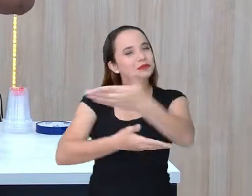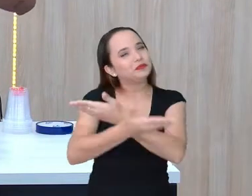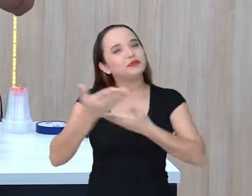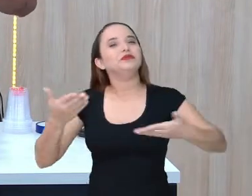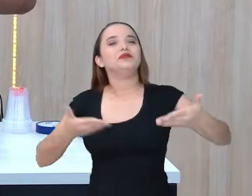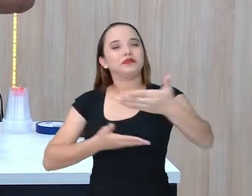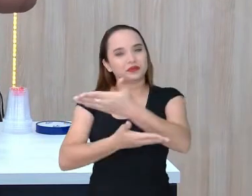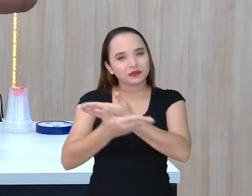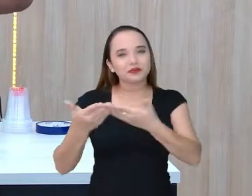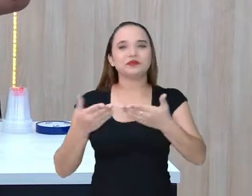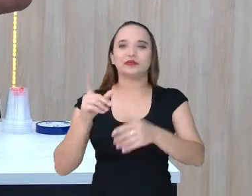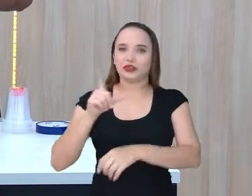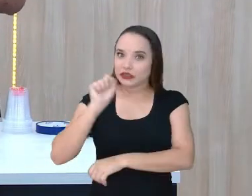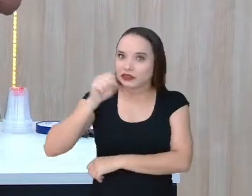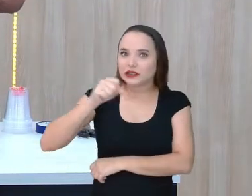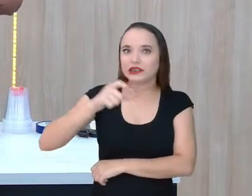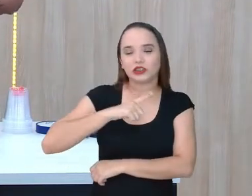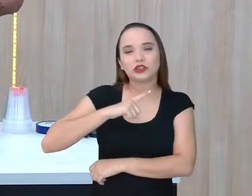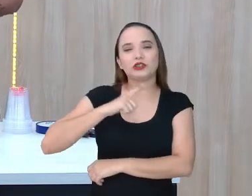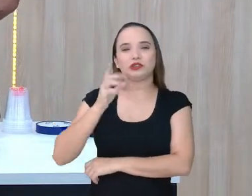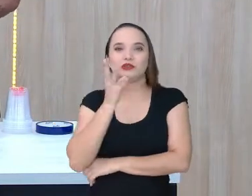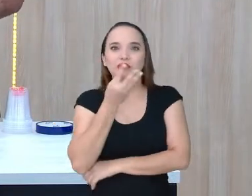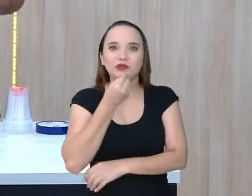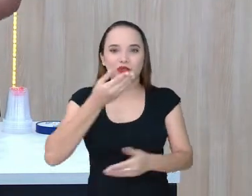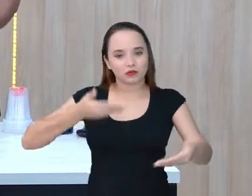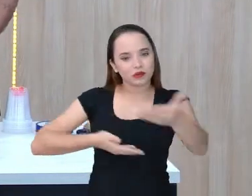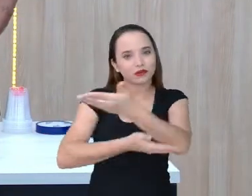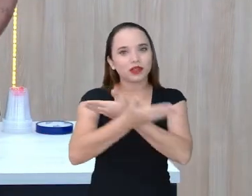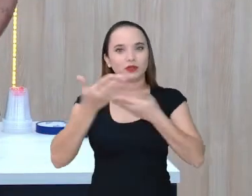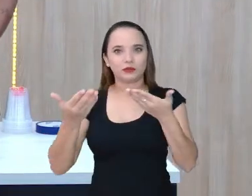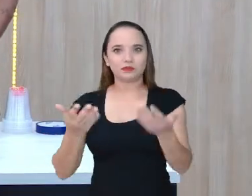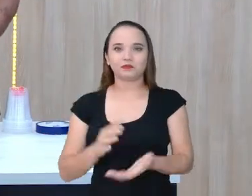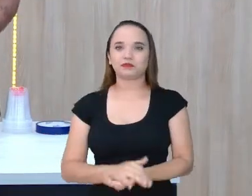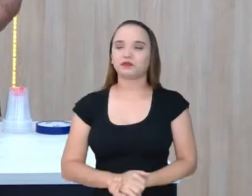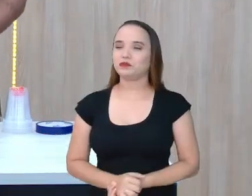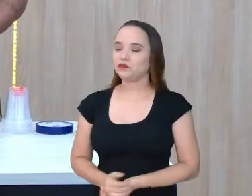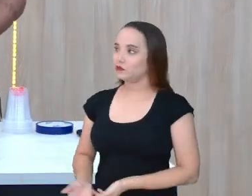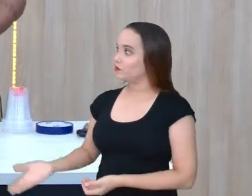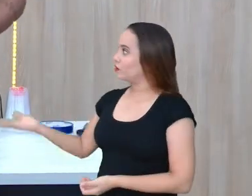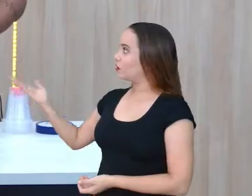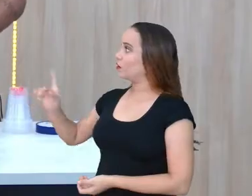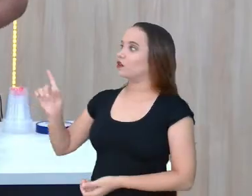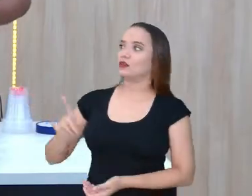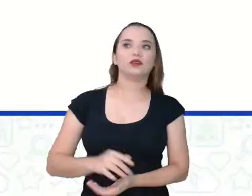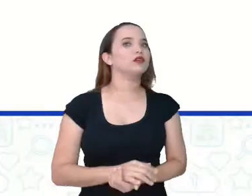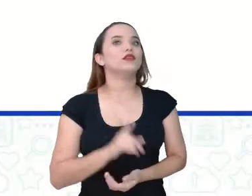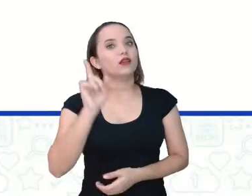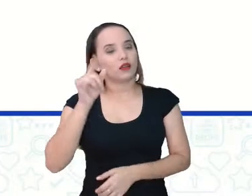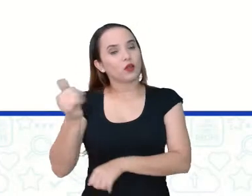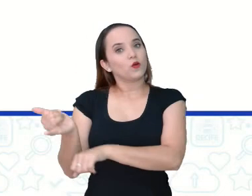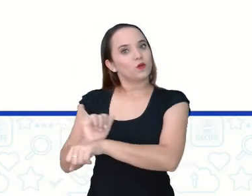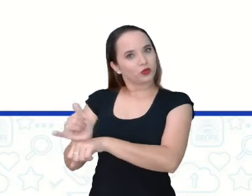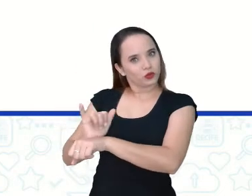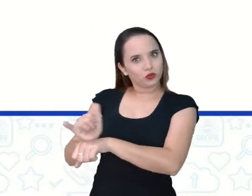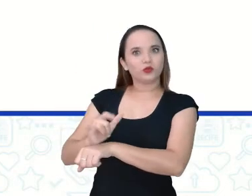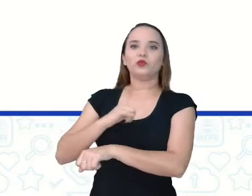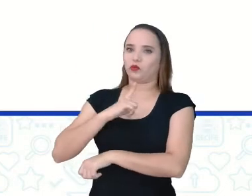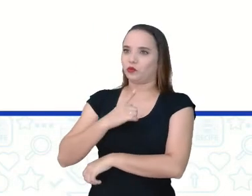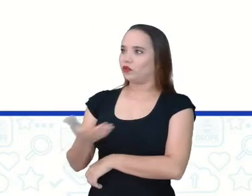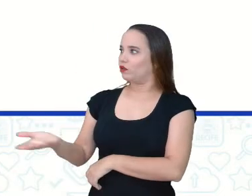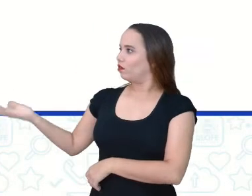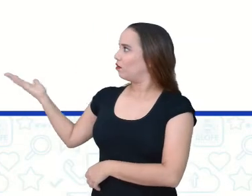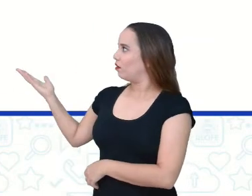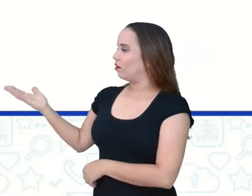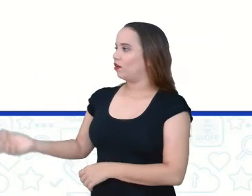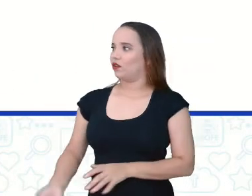para a gente trocar essas ideias, essas informações. E aí o canal que eu falei para vocês do YouTube. Então tem aí um link, um QR